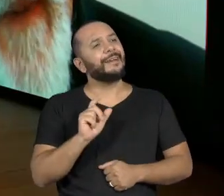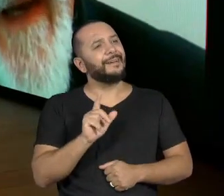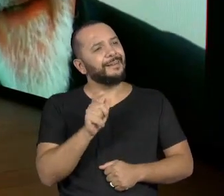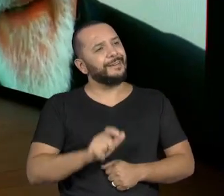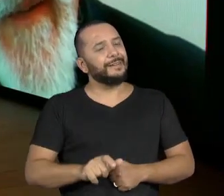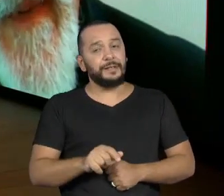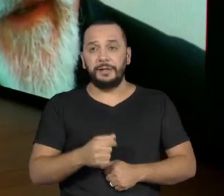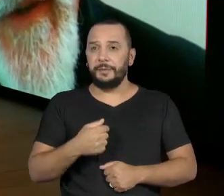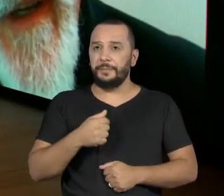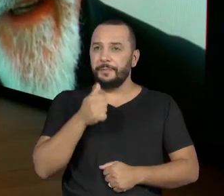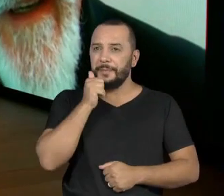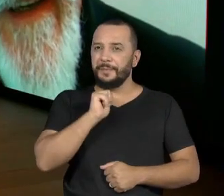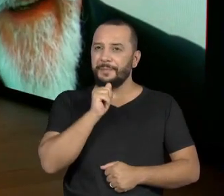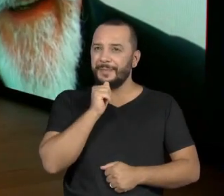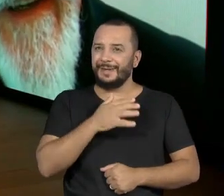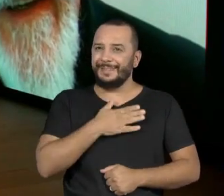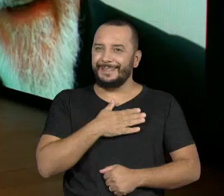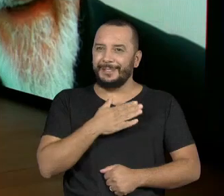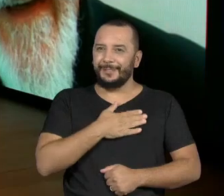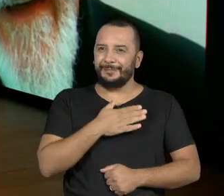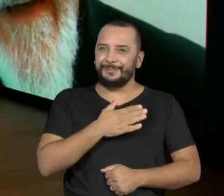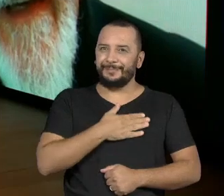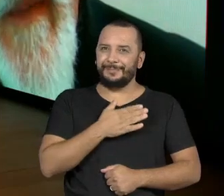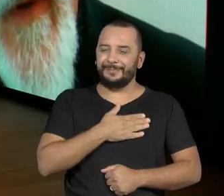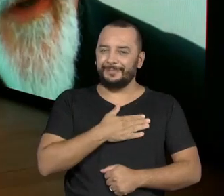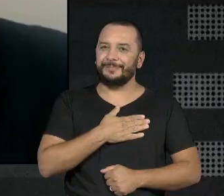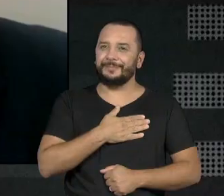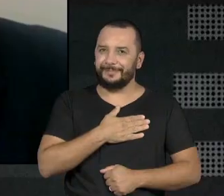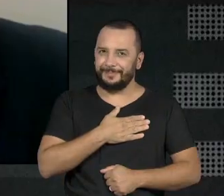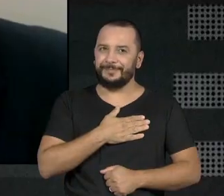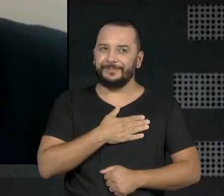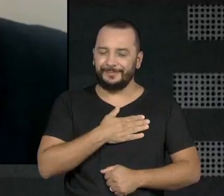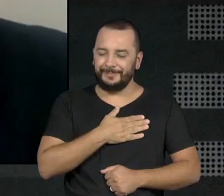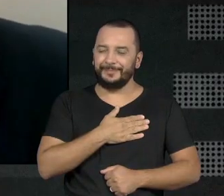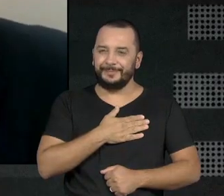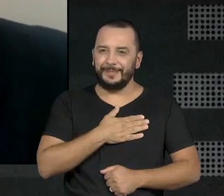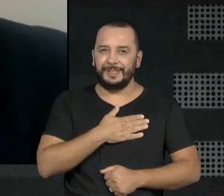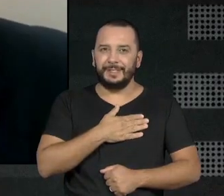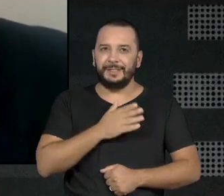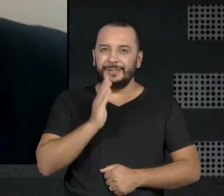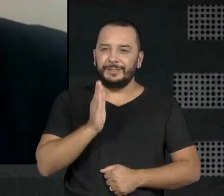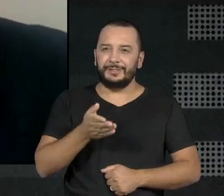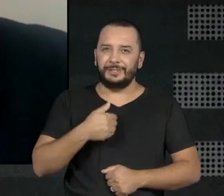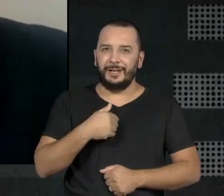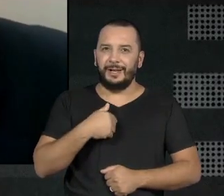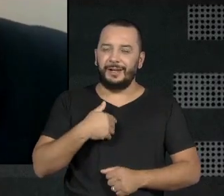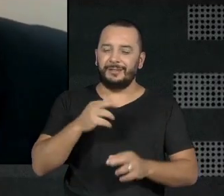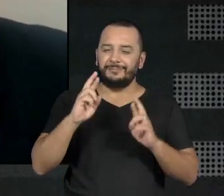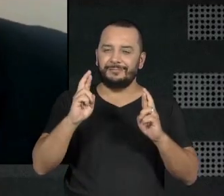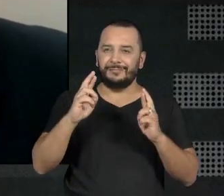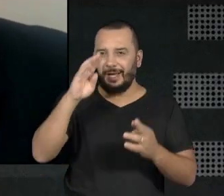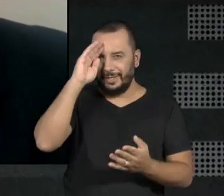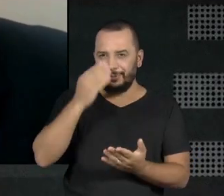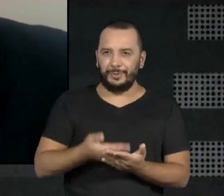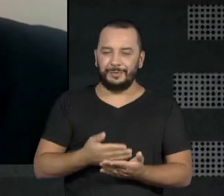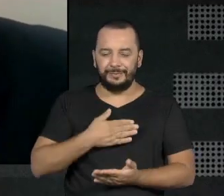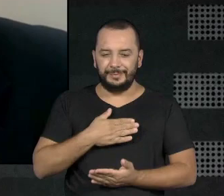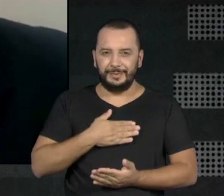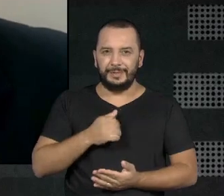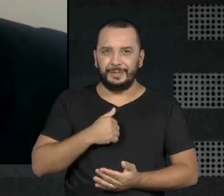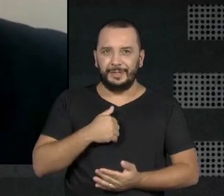Minha mãe, né? A pessoa que apostou em mim, que eu respeito até hoje,